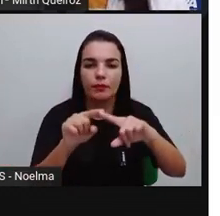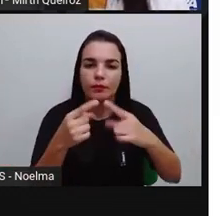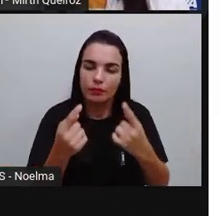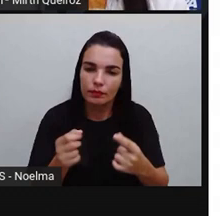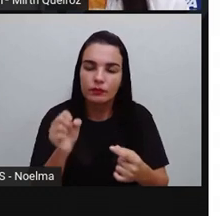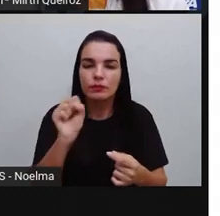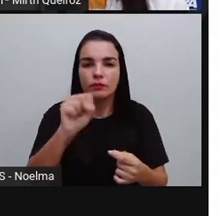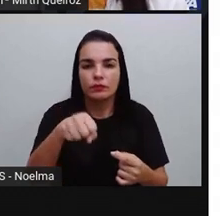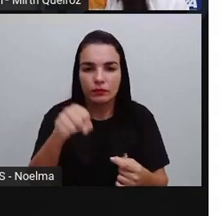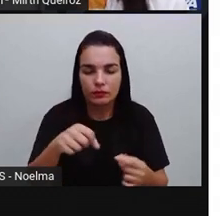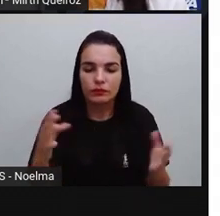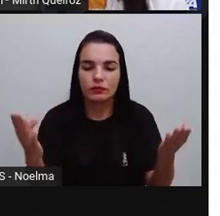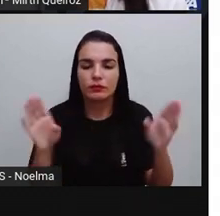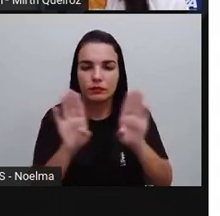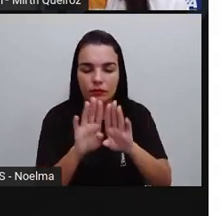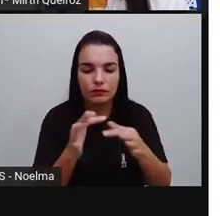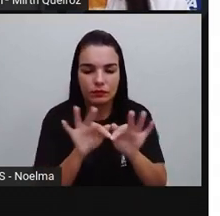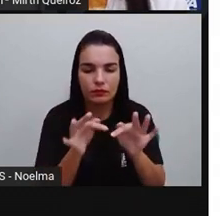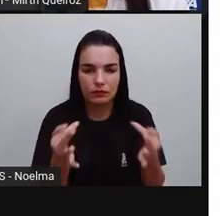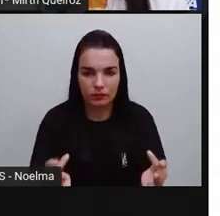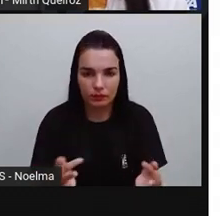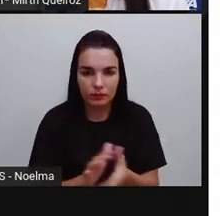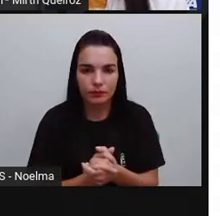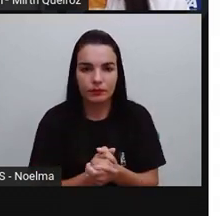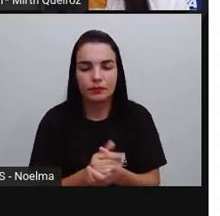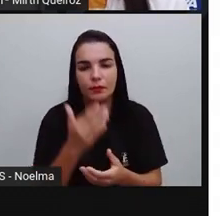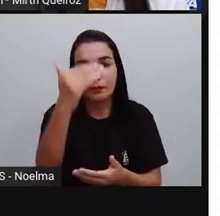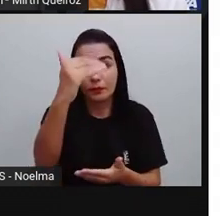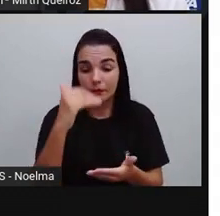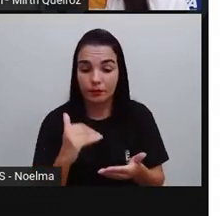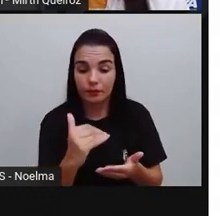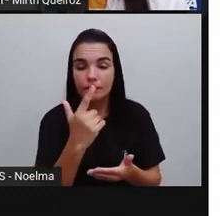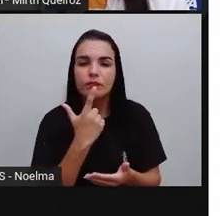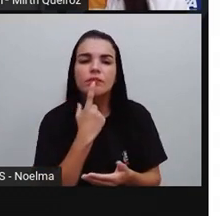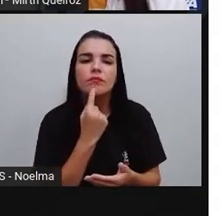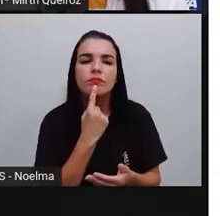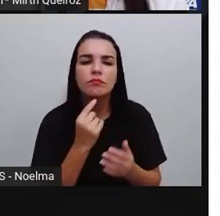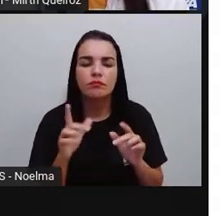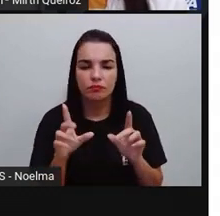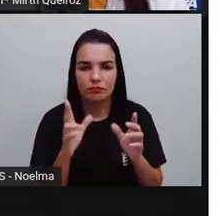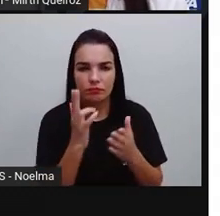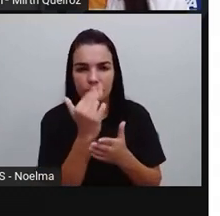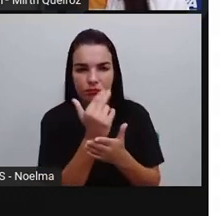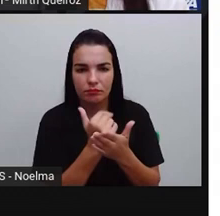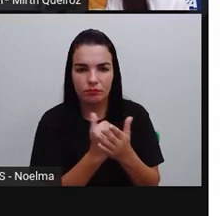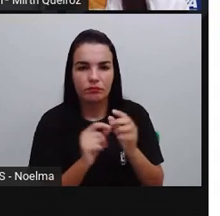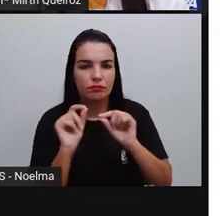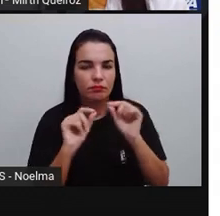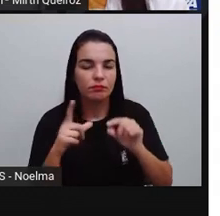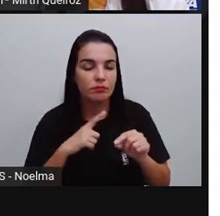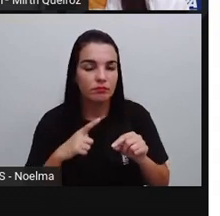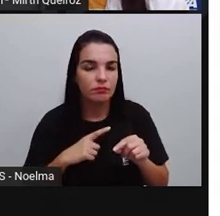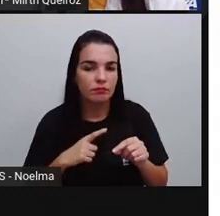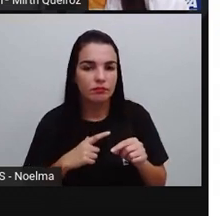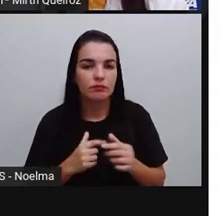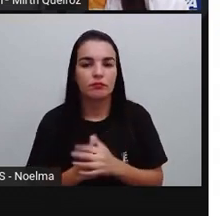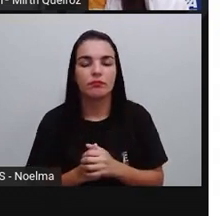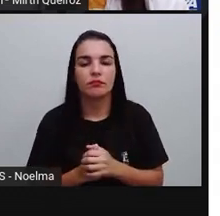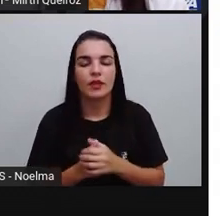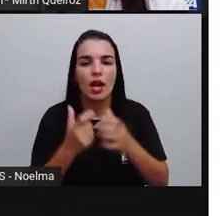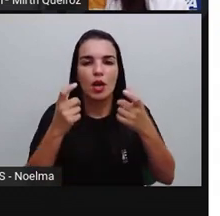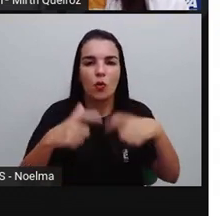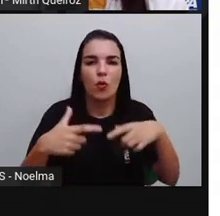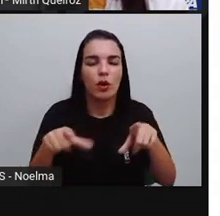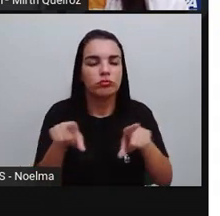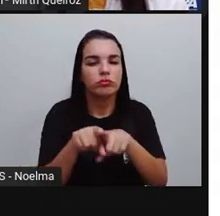fechado, simples, né? Aqui nós temos também outro quadrilátero onde